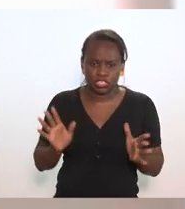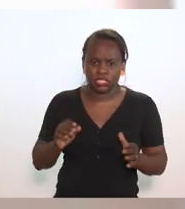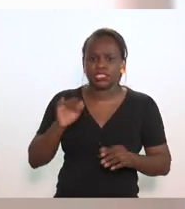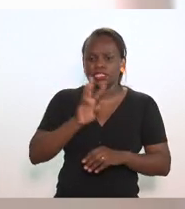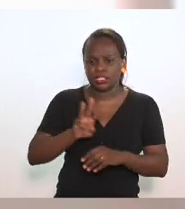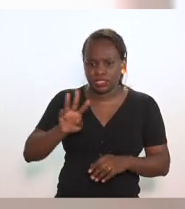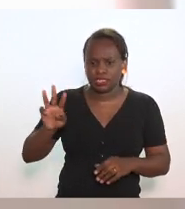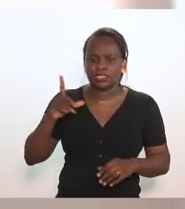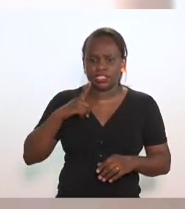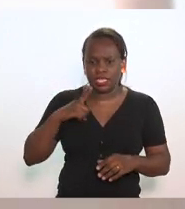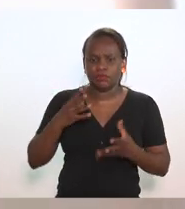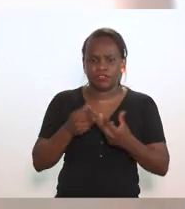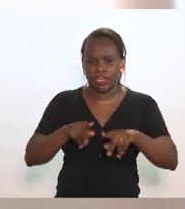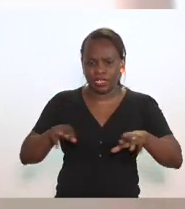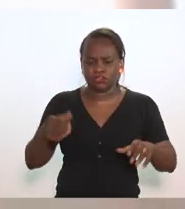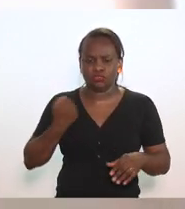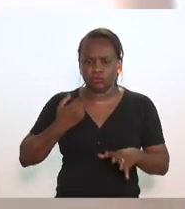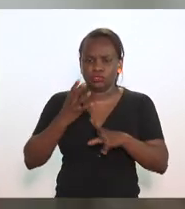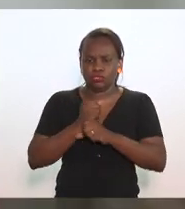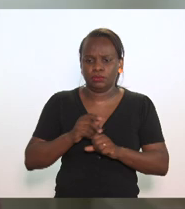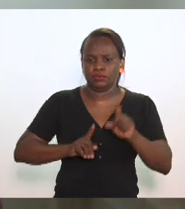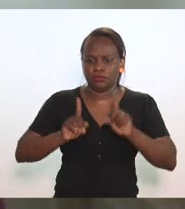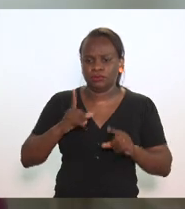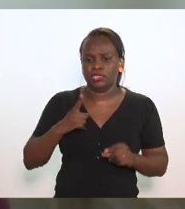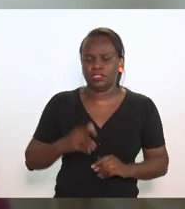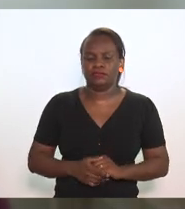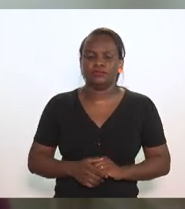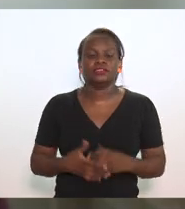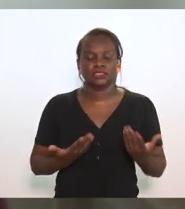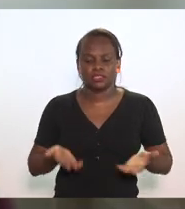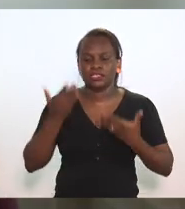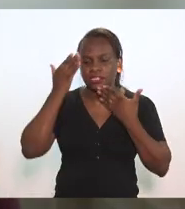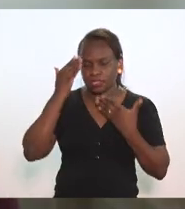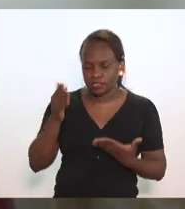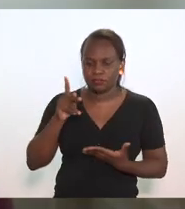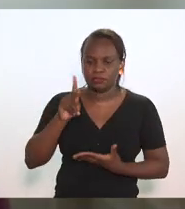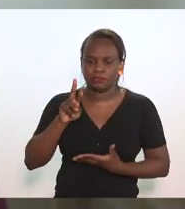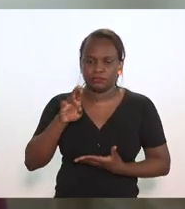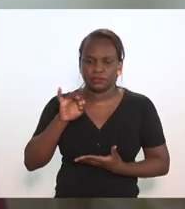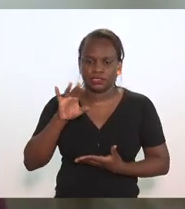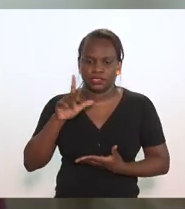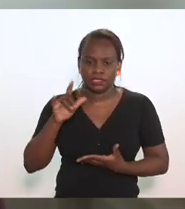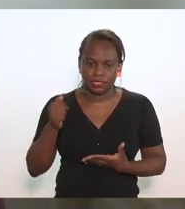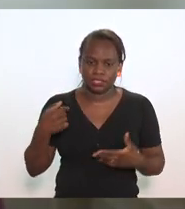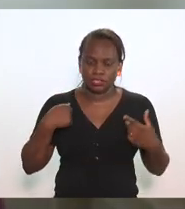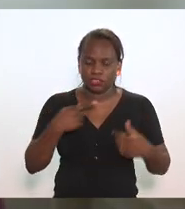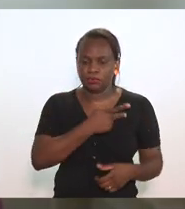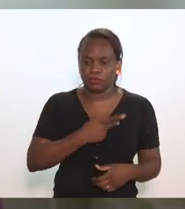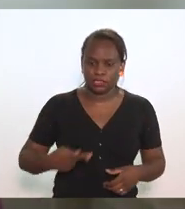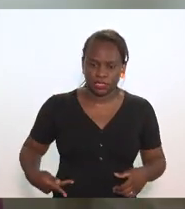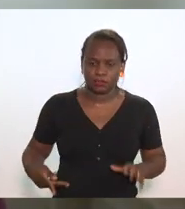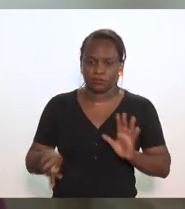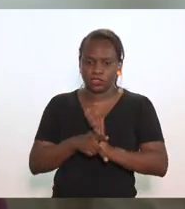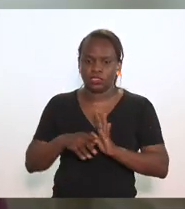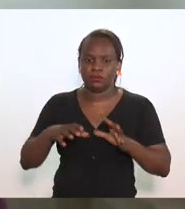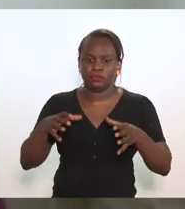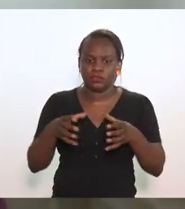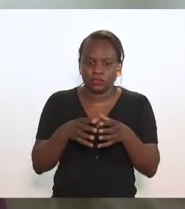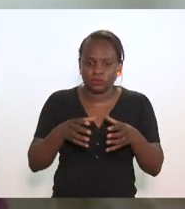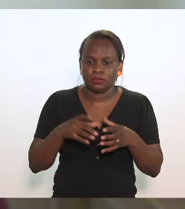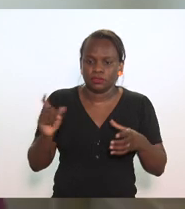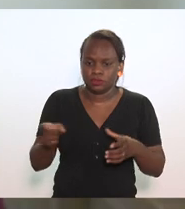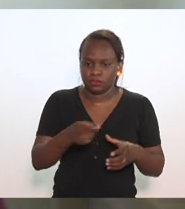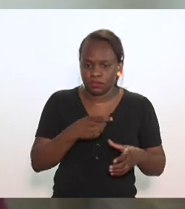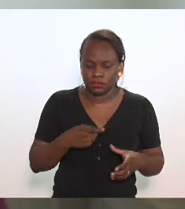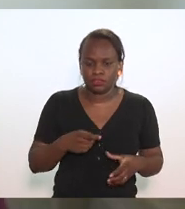tem muito dado disponível. Bom, eu agradeço doutora Priscila e eu como presidente da Comissão de Tributação